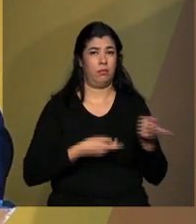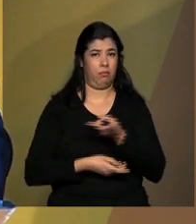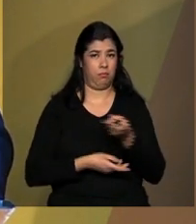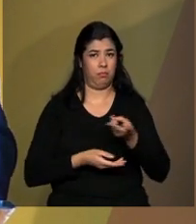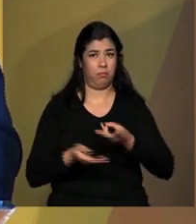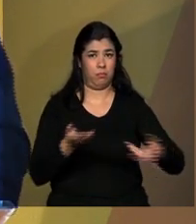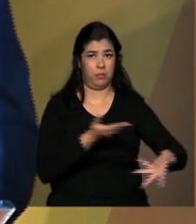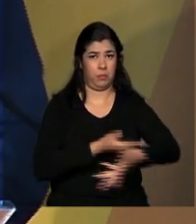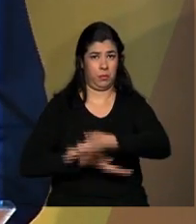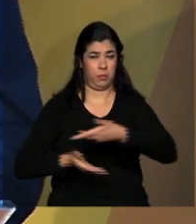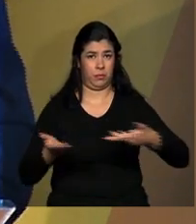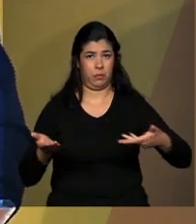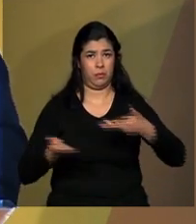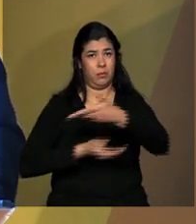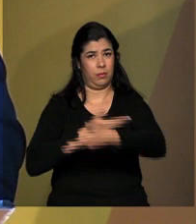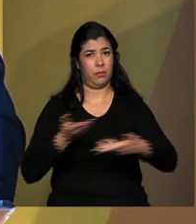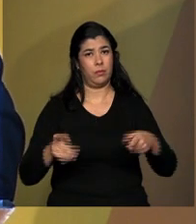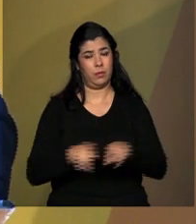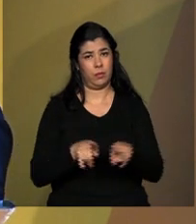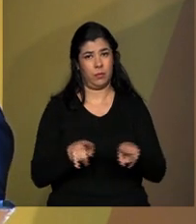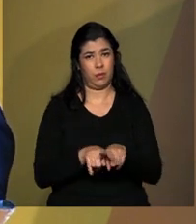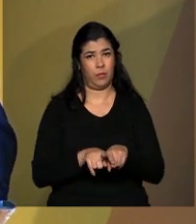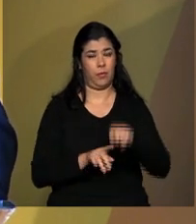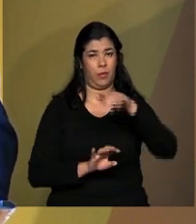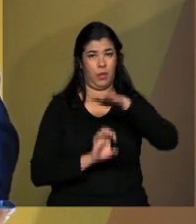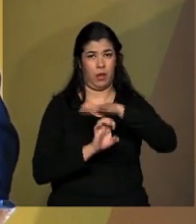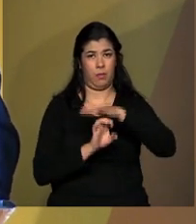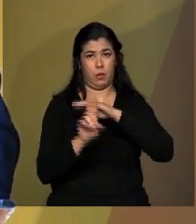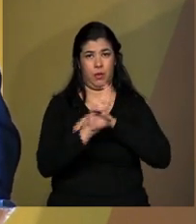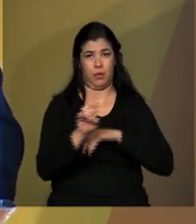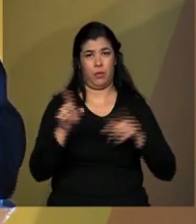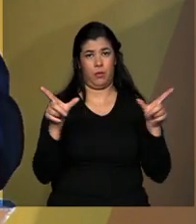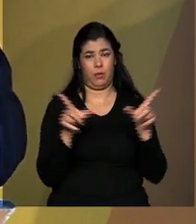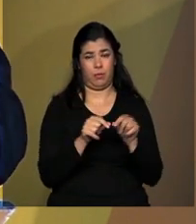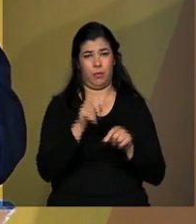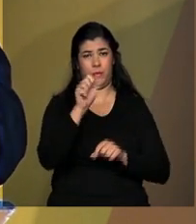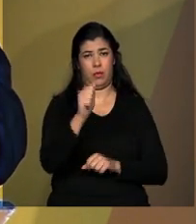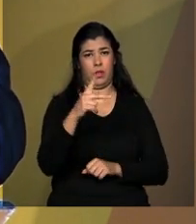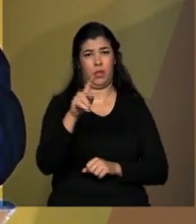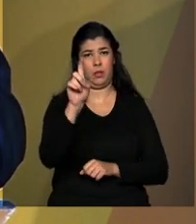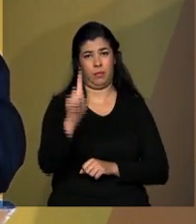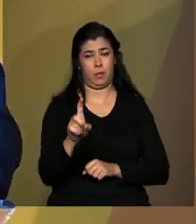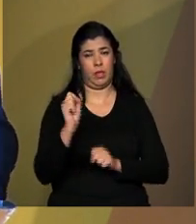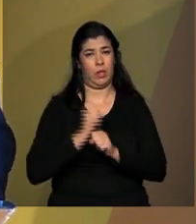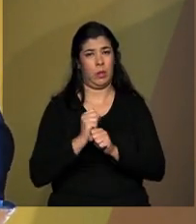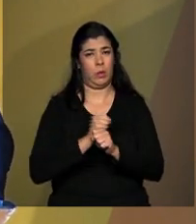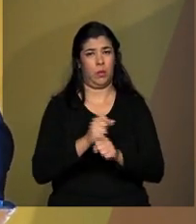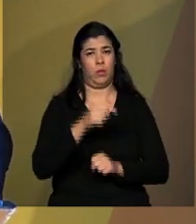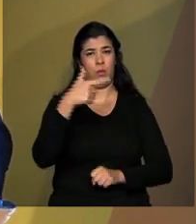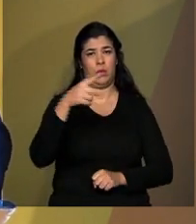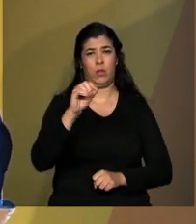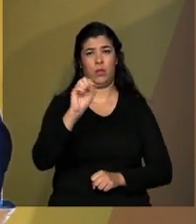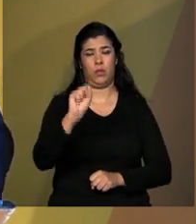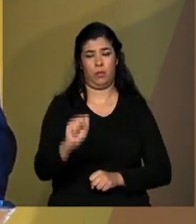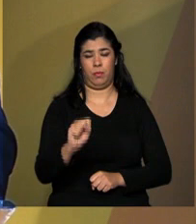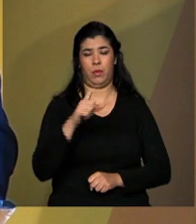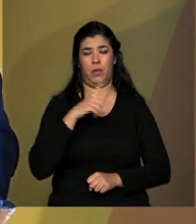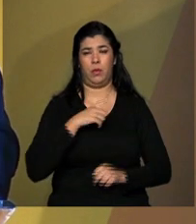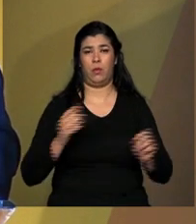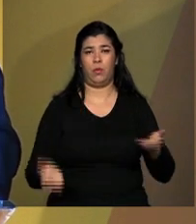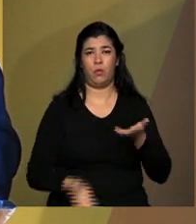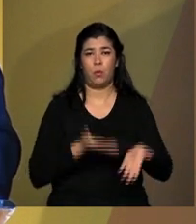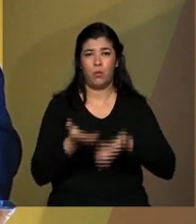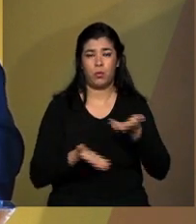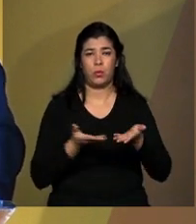eventos de atração de investimento nos Estados Unidos desde 2008. Durante este tempo,